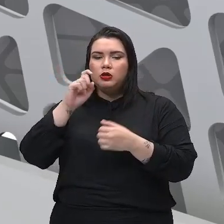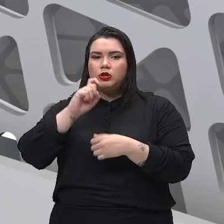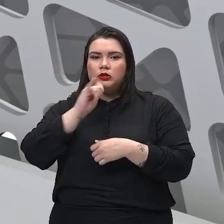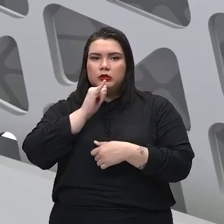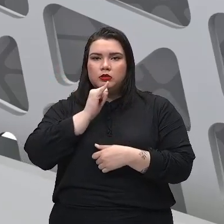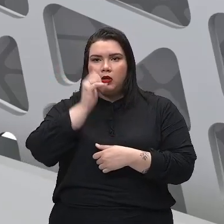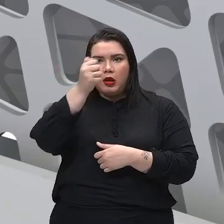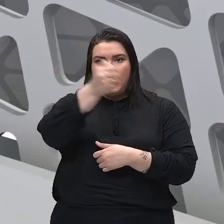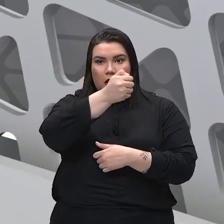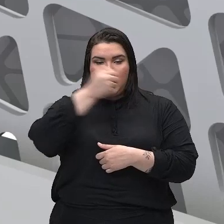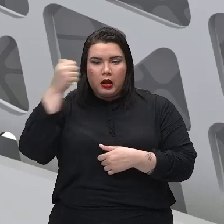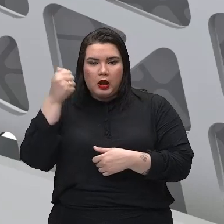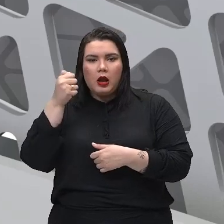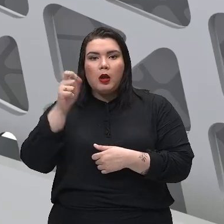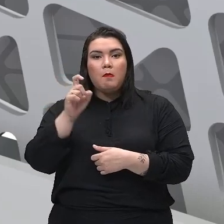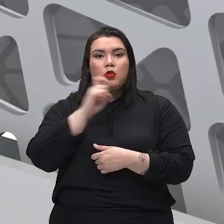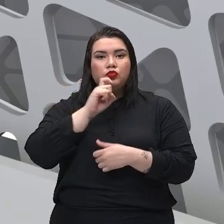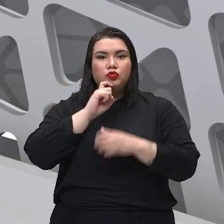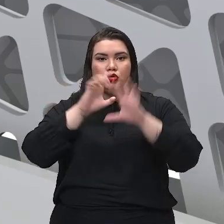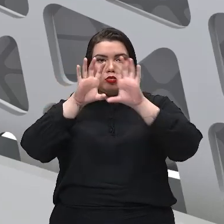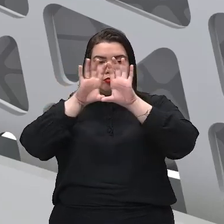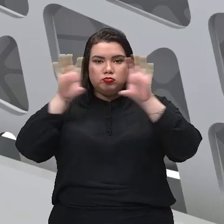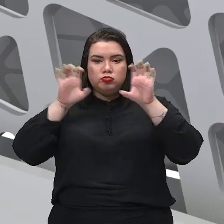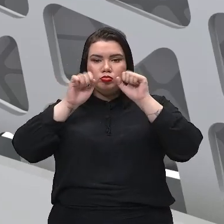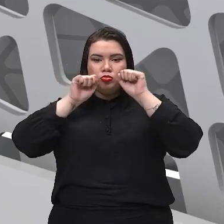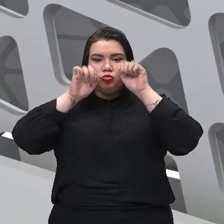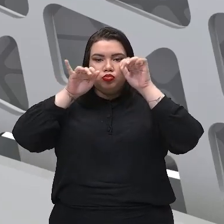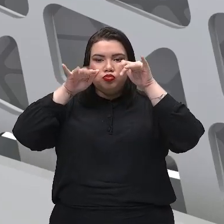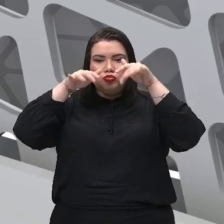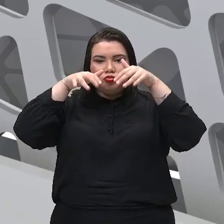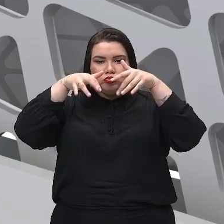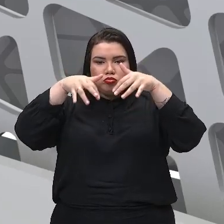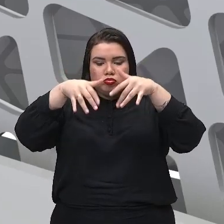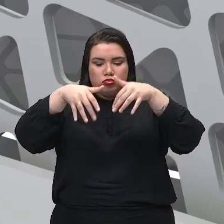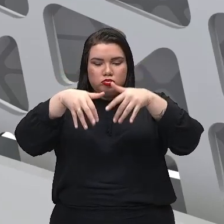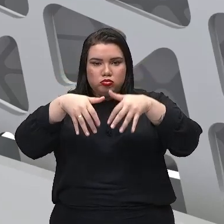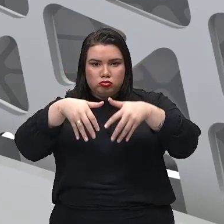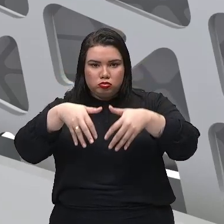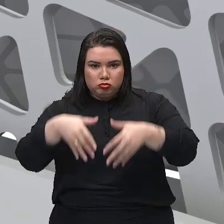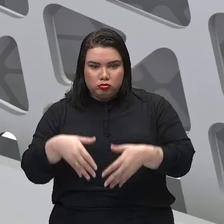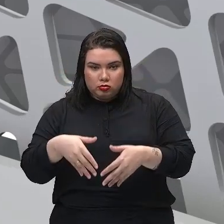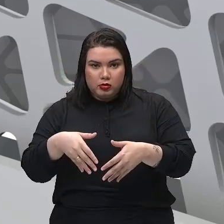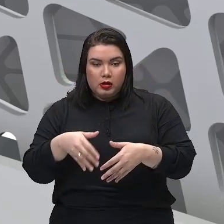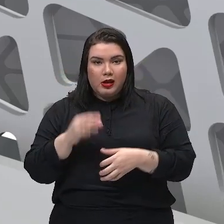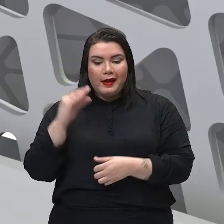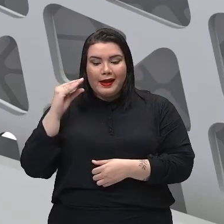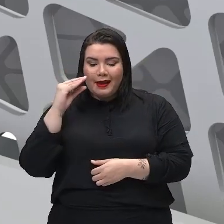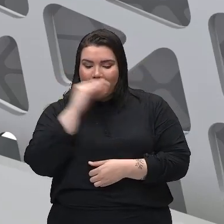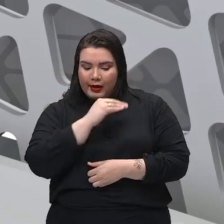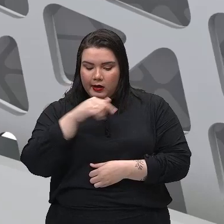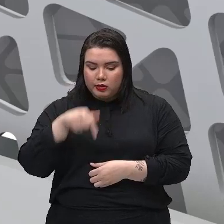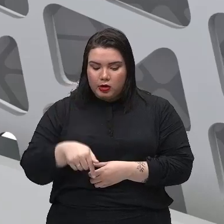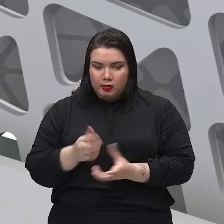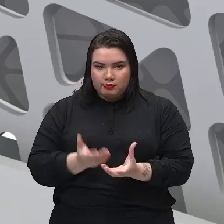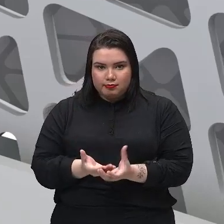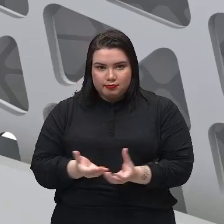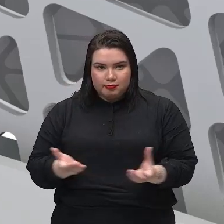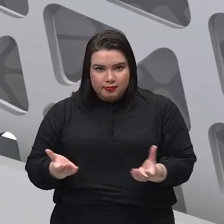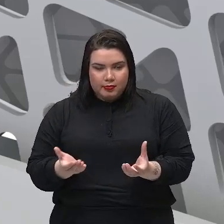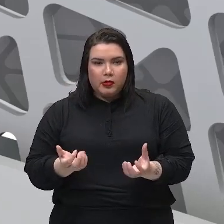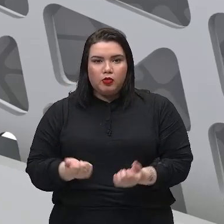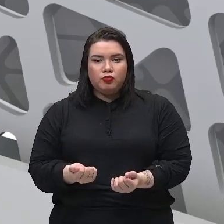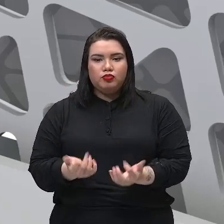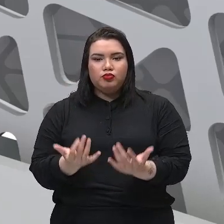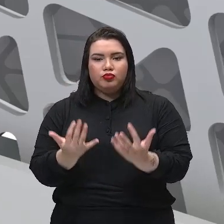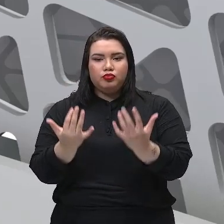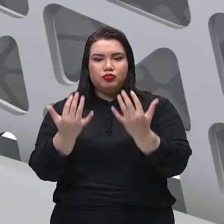transportar para a parte de baixo desse ambiente, tá? E o calor, ele vai subir.